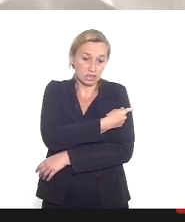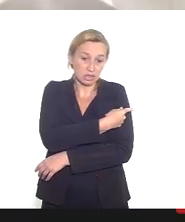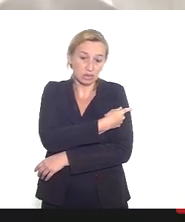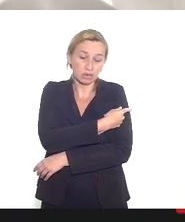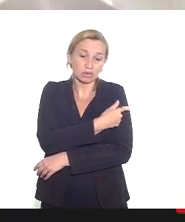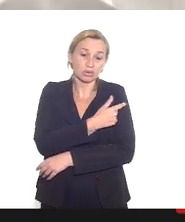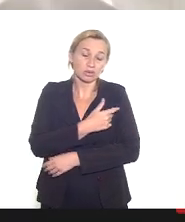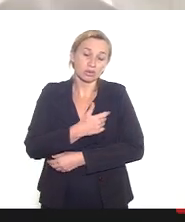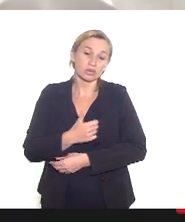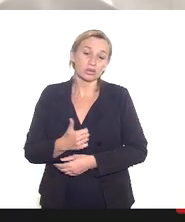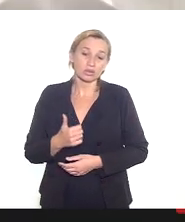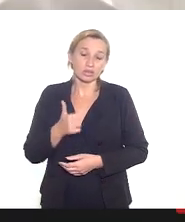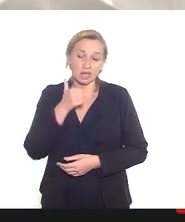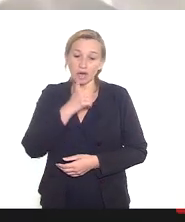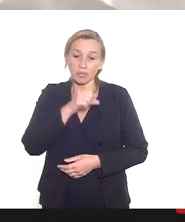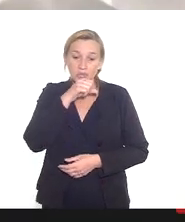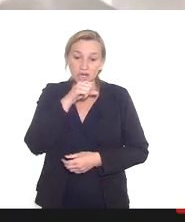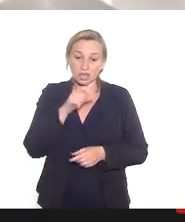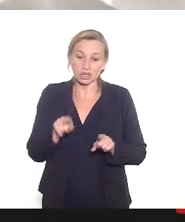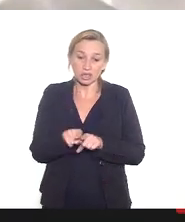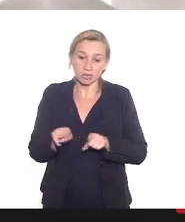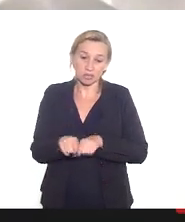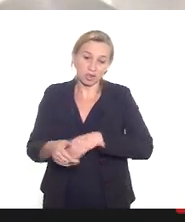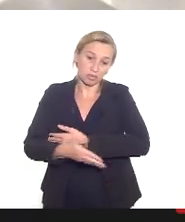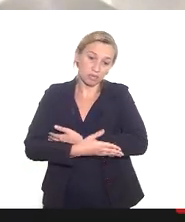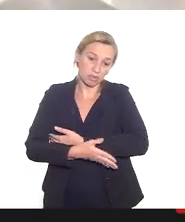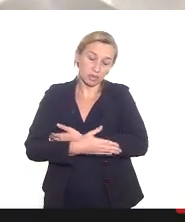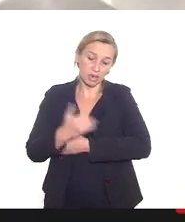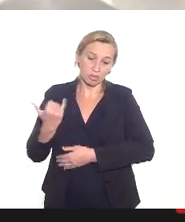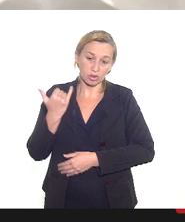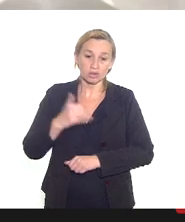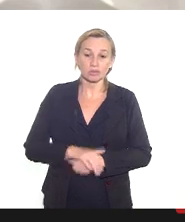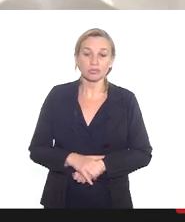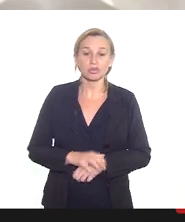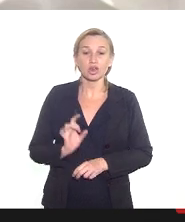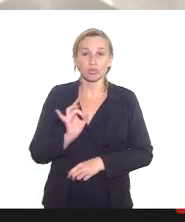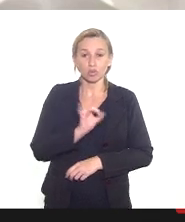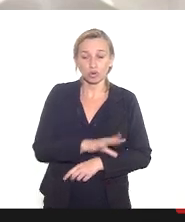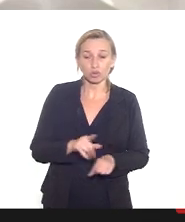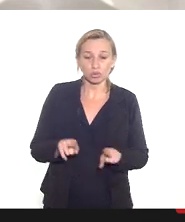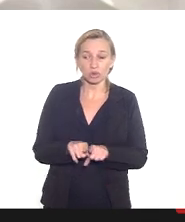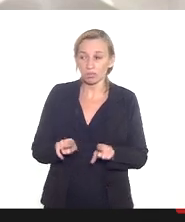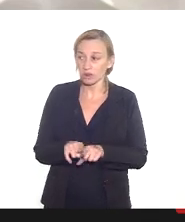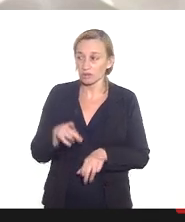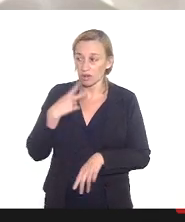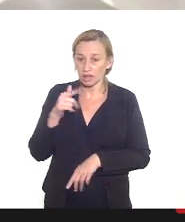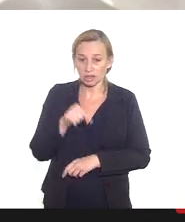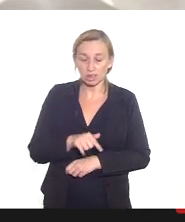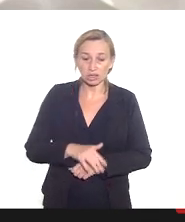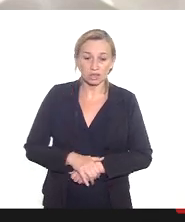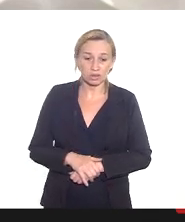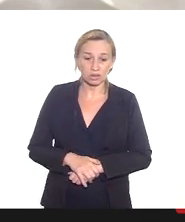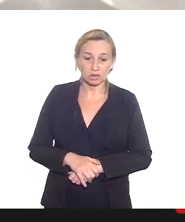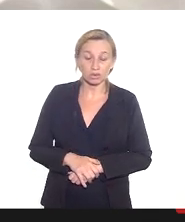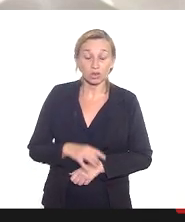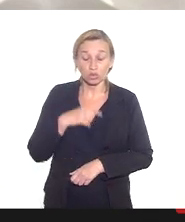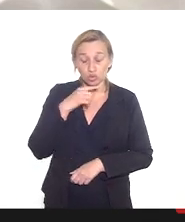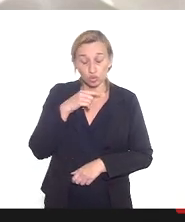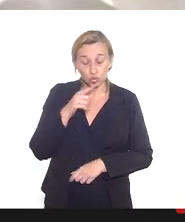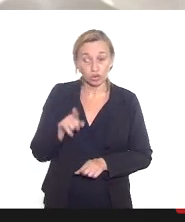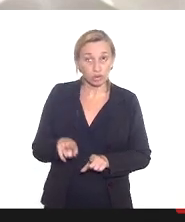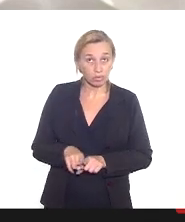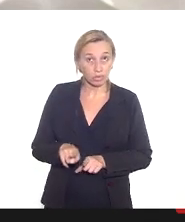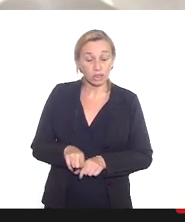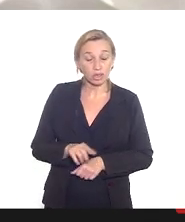em amamentação é a redução dos órfãos maternos esse é um outro ponto e por último também foi colocado aqui eu fiquei com dúvida